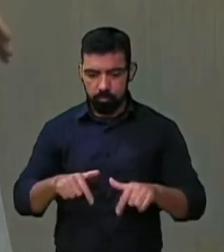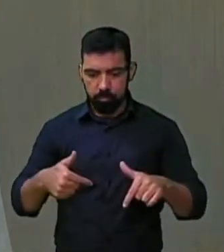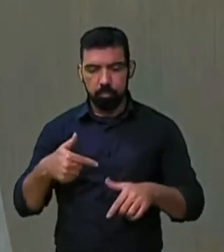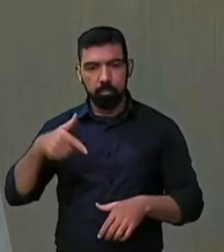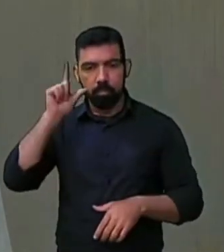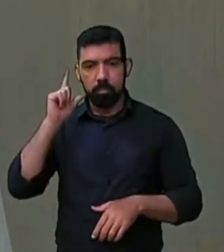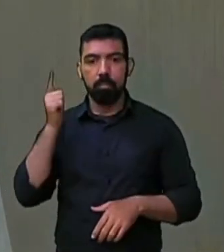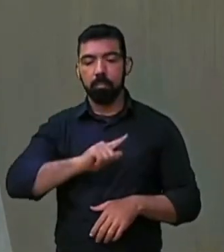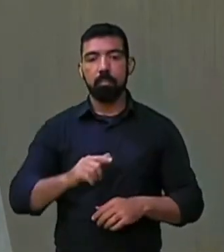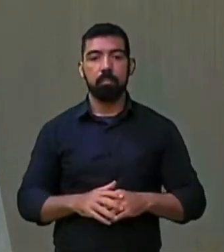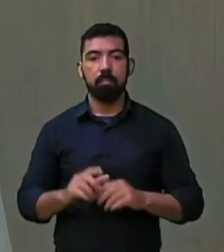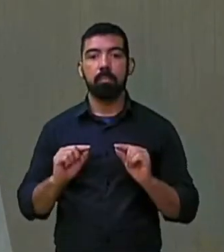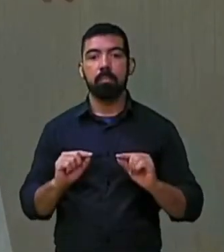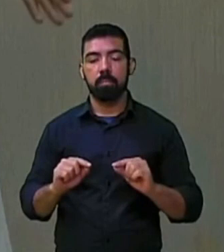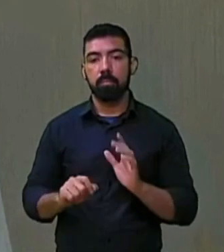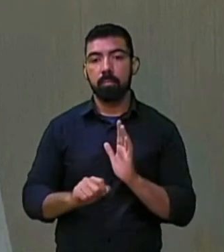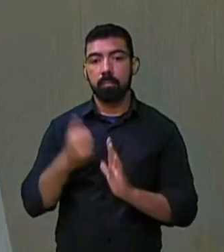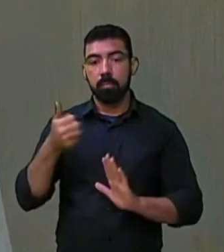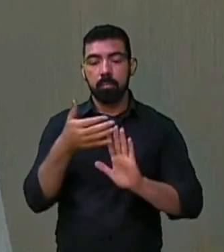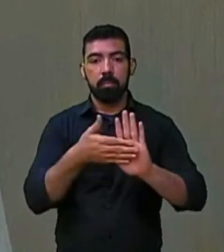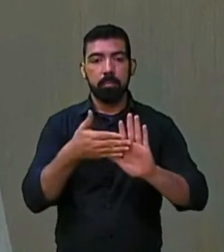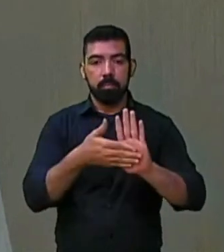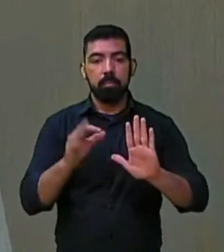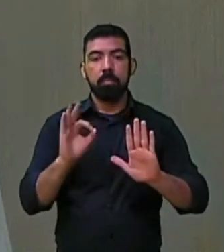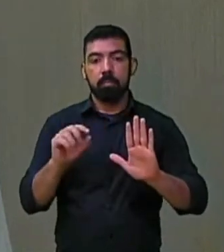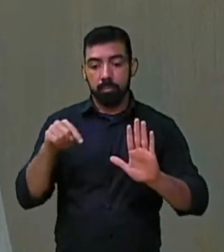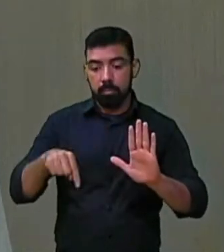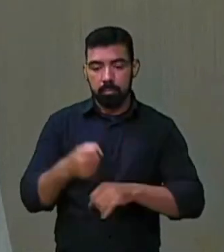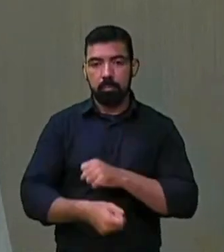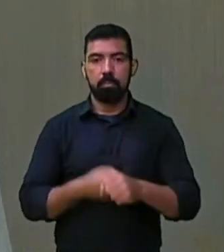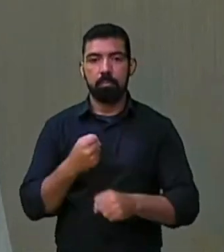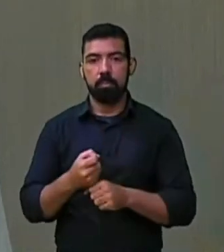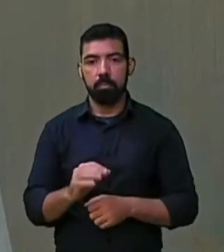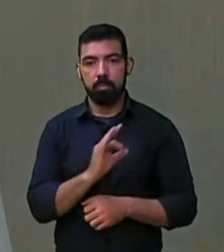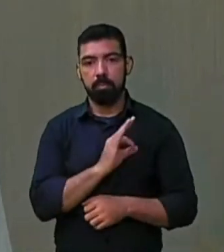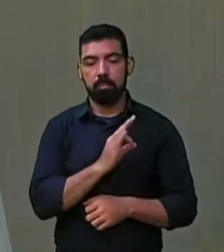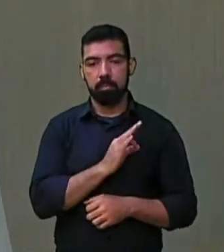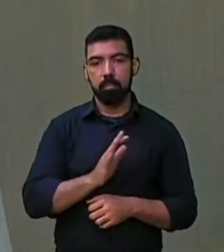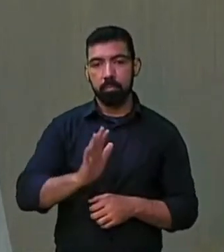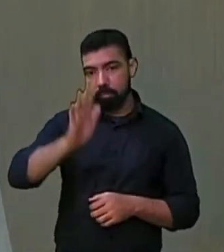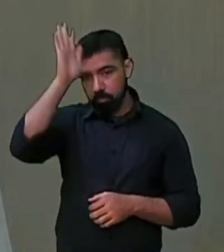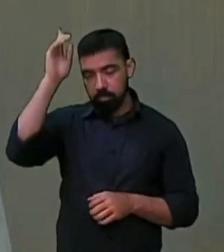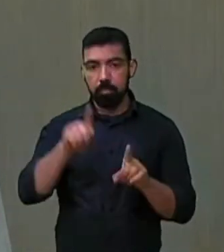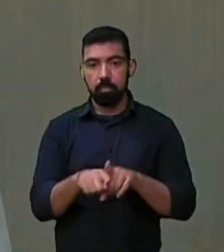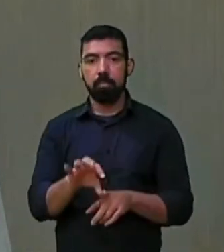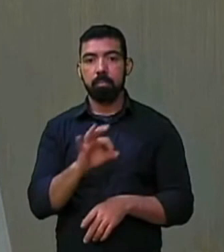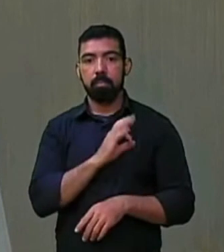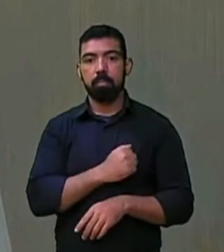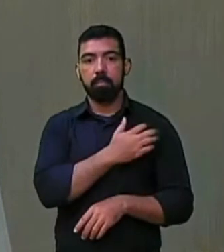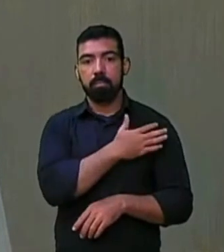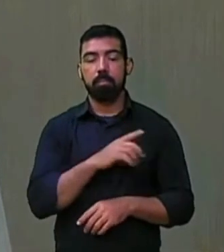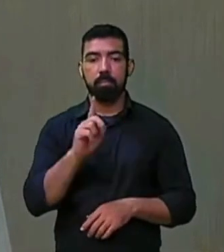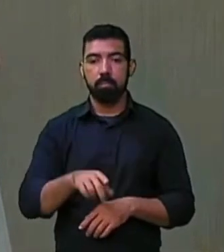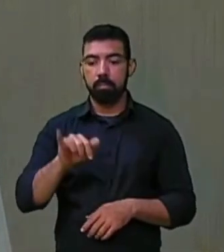conseguimos a primeira mensagem positiva esse ano para a Polícia Militar e Corpo de Bombeiros, o aumento da